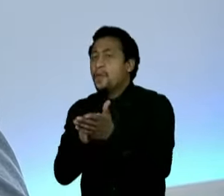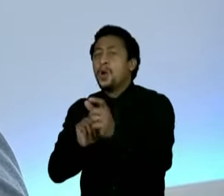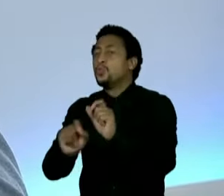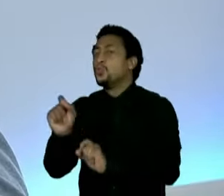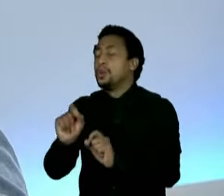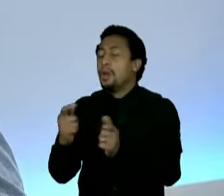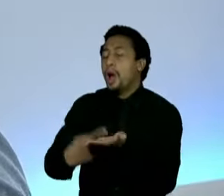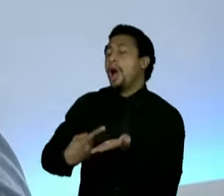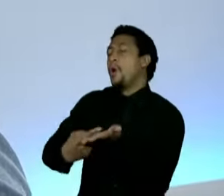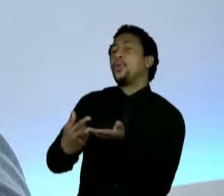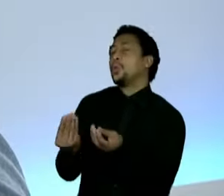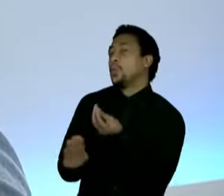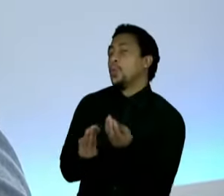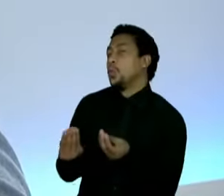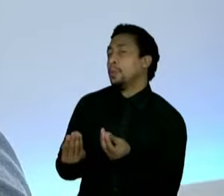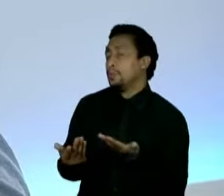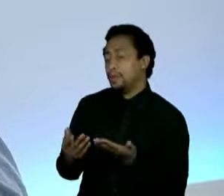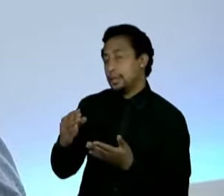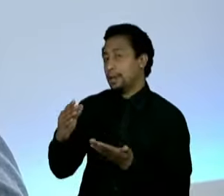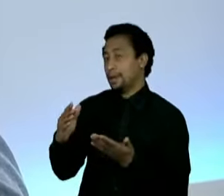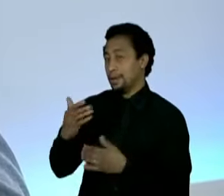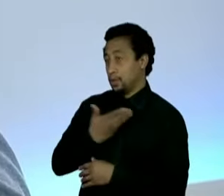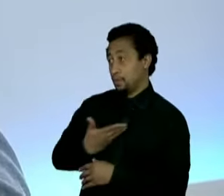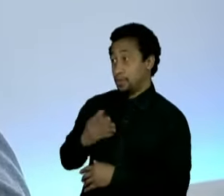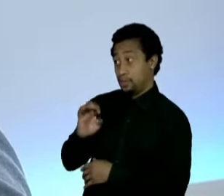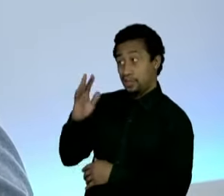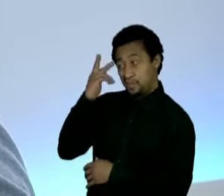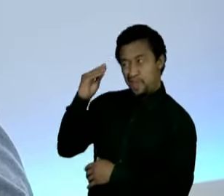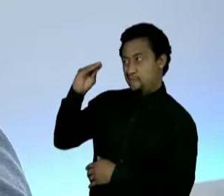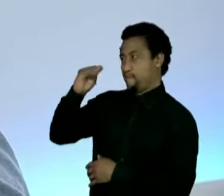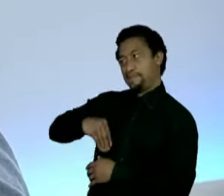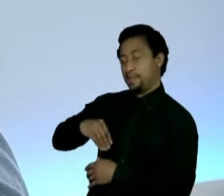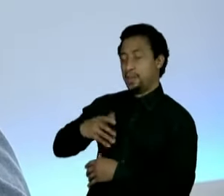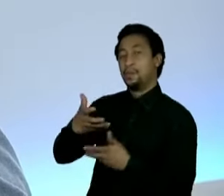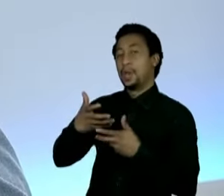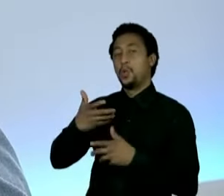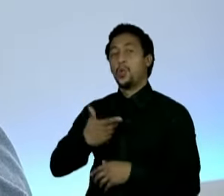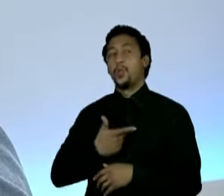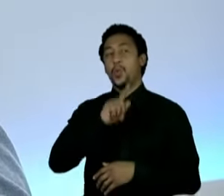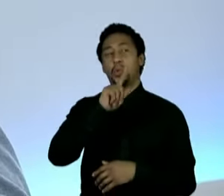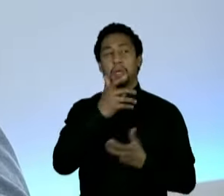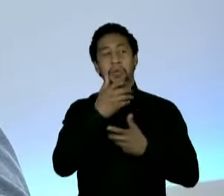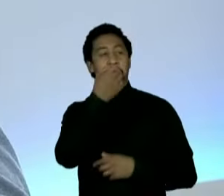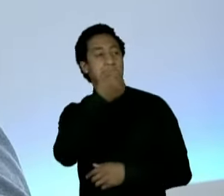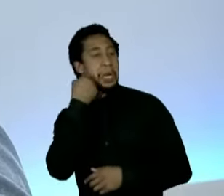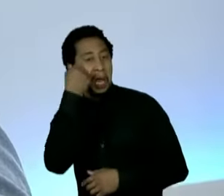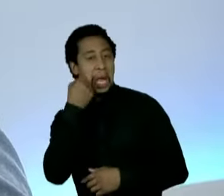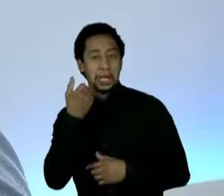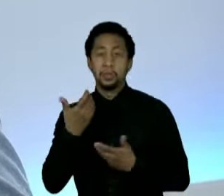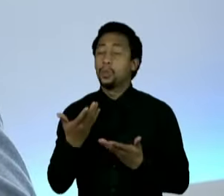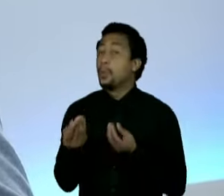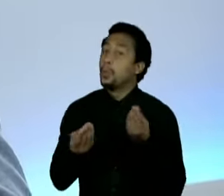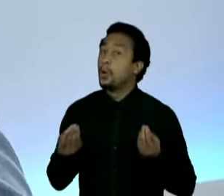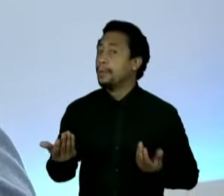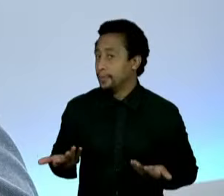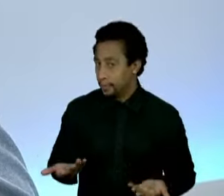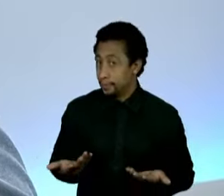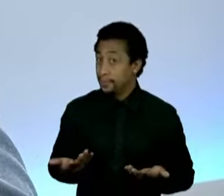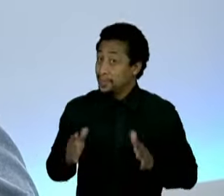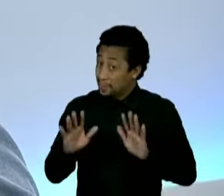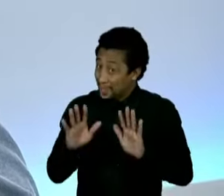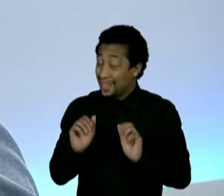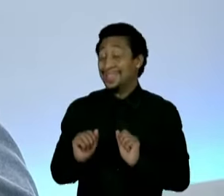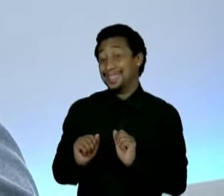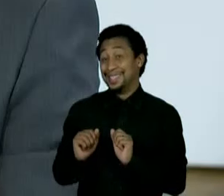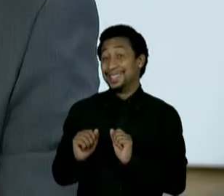boa negociação você abrir mão do governo de São Paulo e ir para o Senado, para qualquer outra caminhada? Inclusive, quando eu ouço isso das pessoas que estão ao seu redor, há um tom de insatisfação